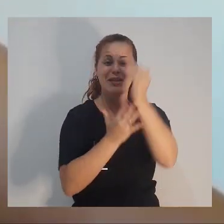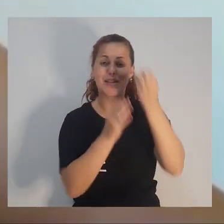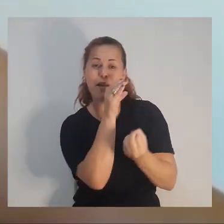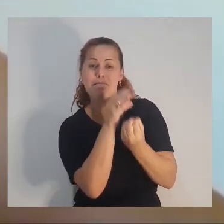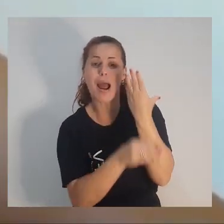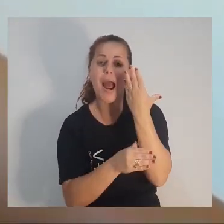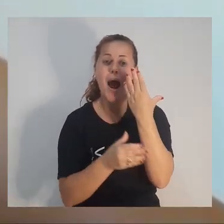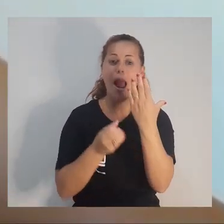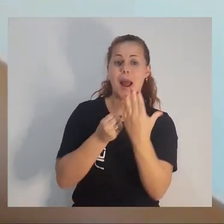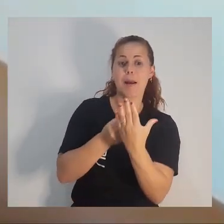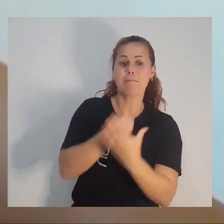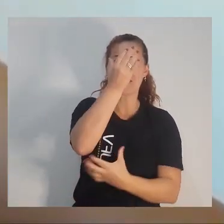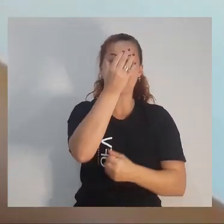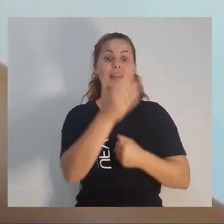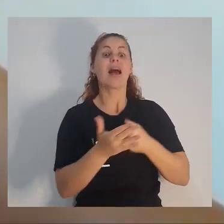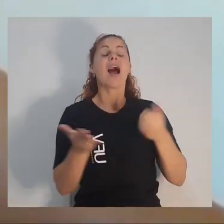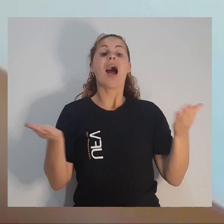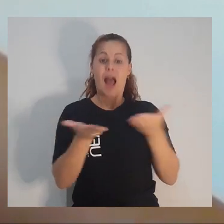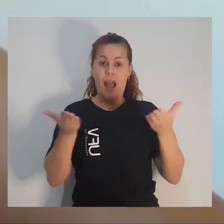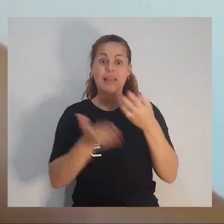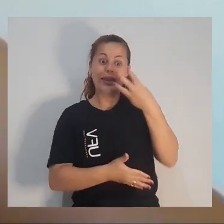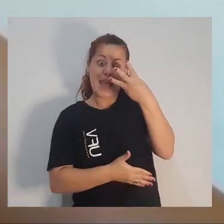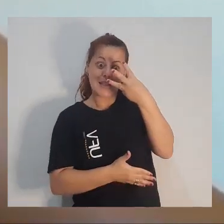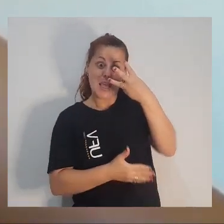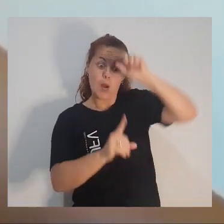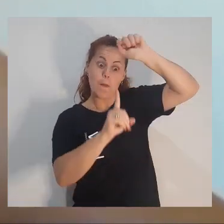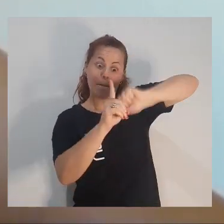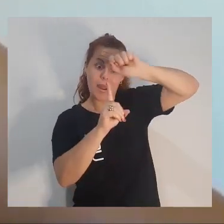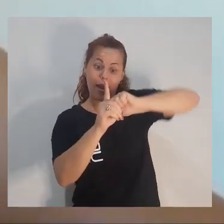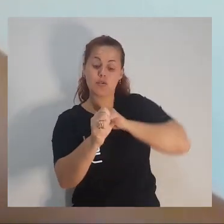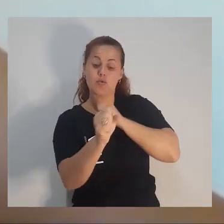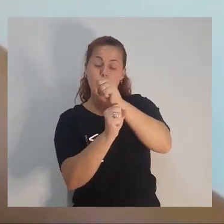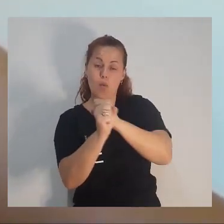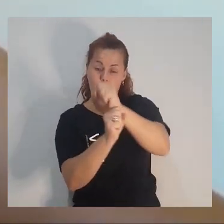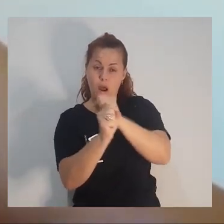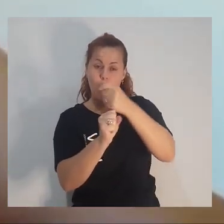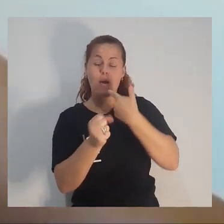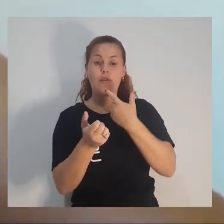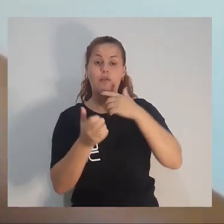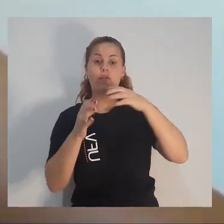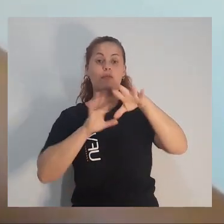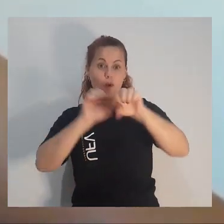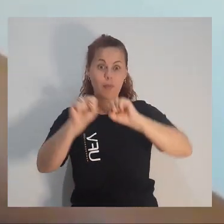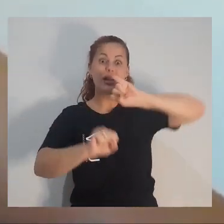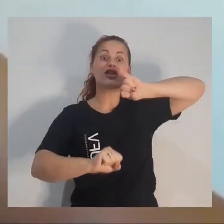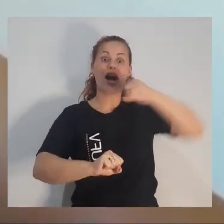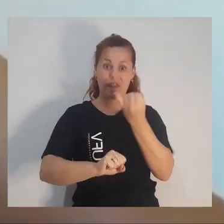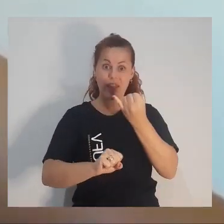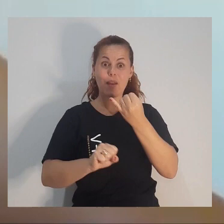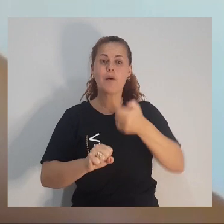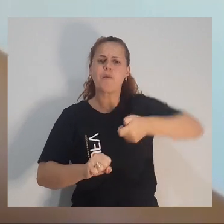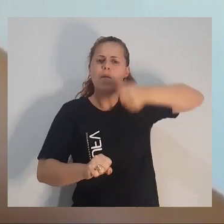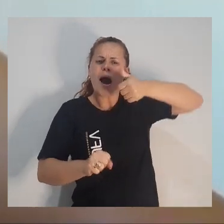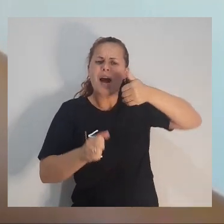crescer agora. Logo no terceiro mês do ano, do ano que eu formei, formei em janeiro, estou no final